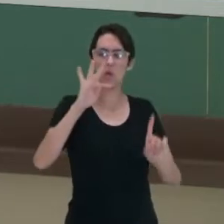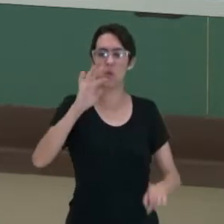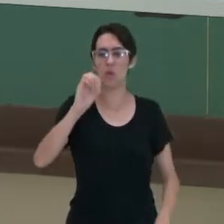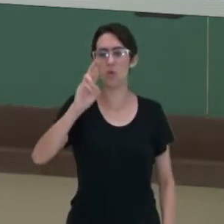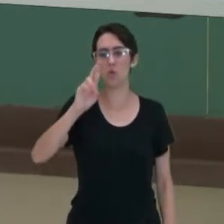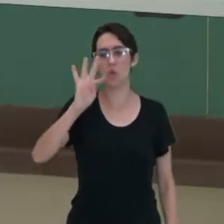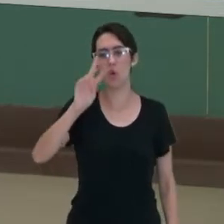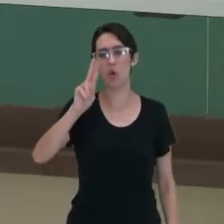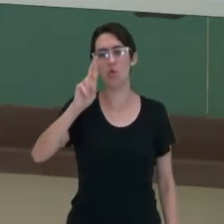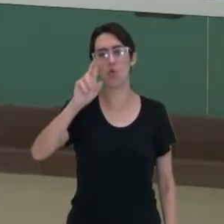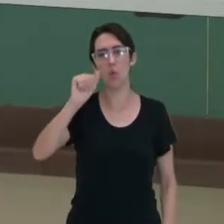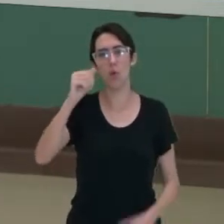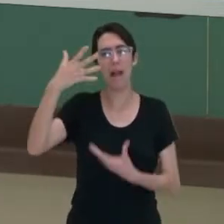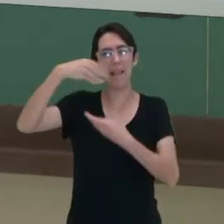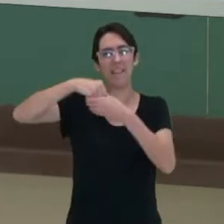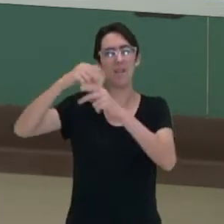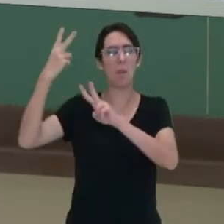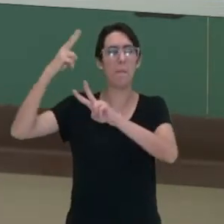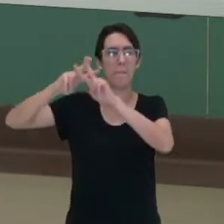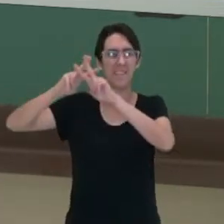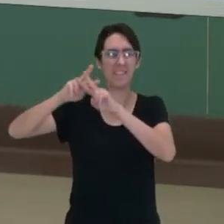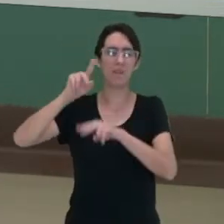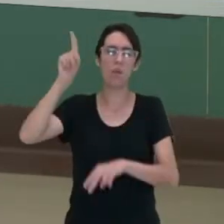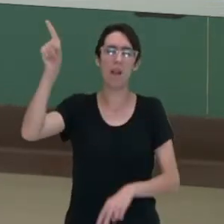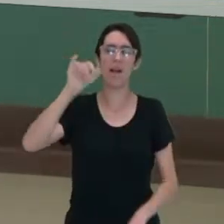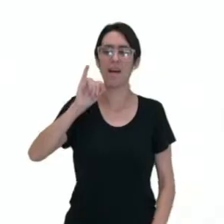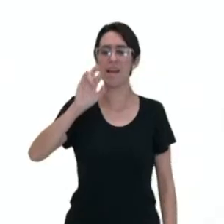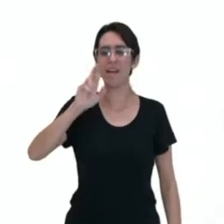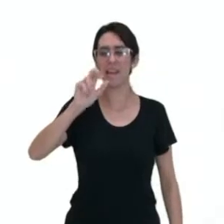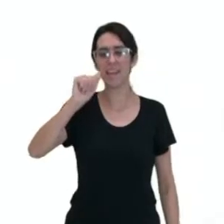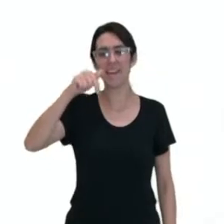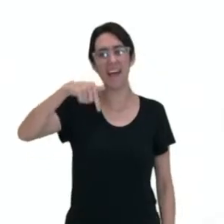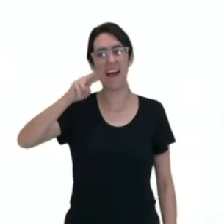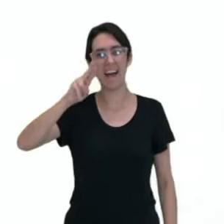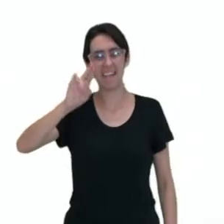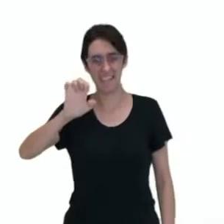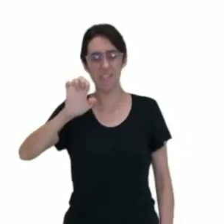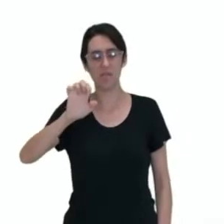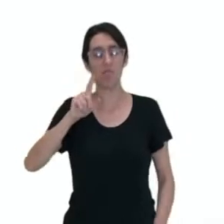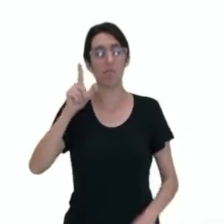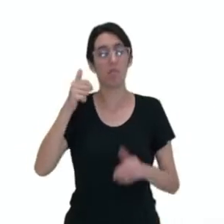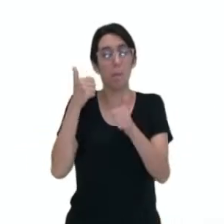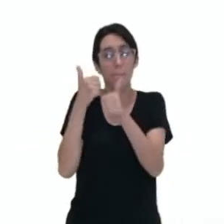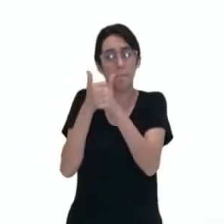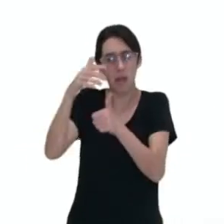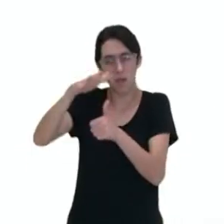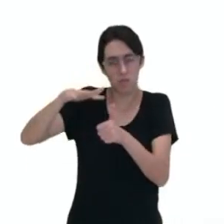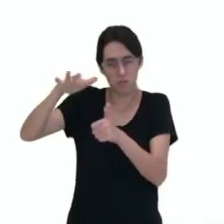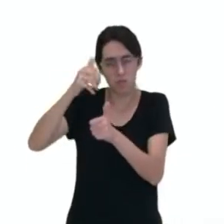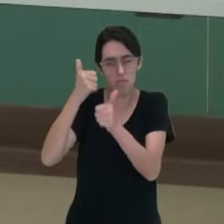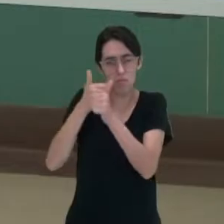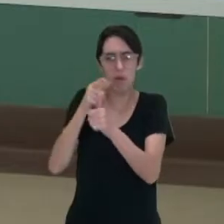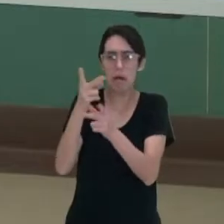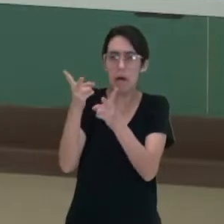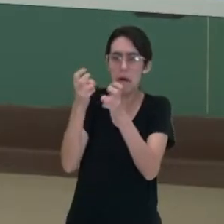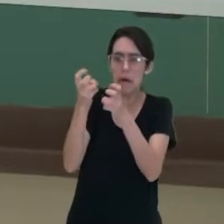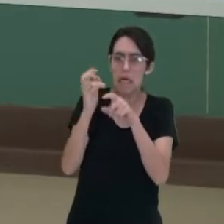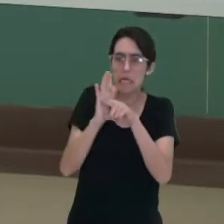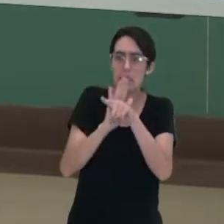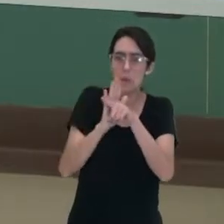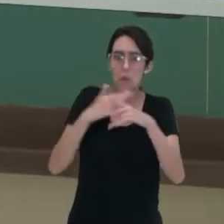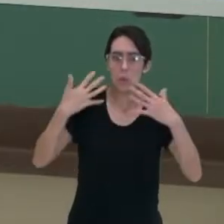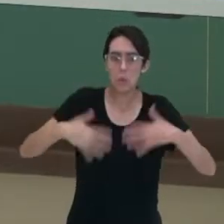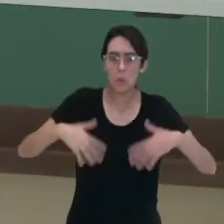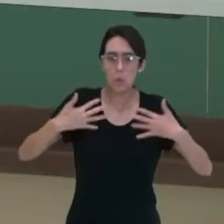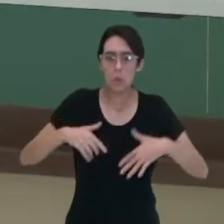prisão de Abu Ghraib no Iraque. E ele percebeu numa região próxima ao Iraque e ele percebeu que